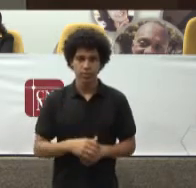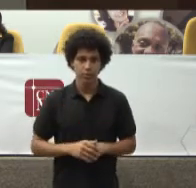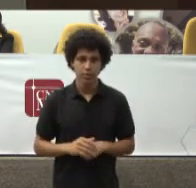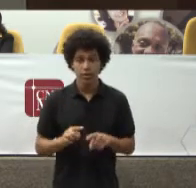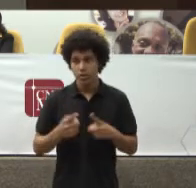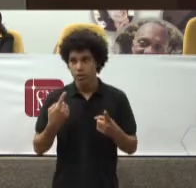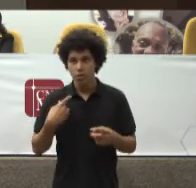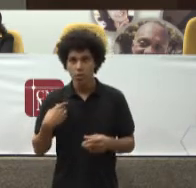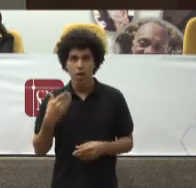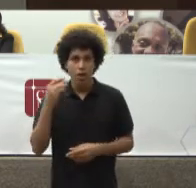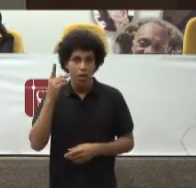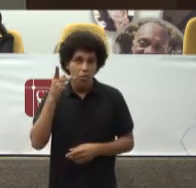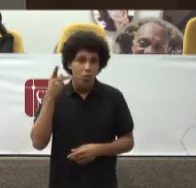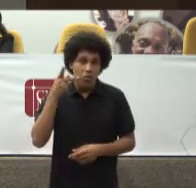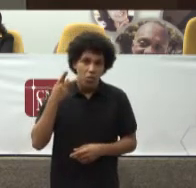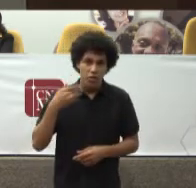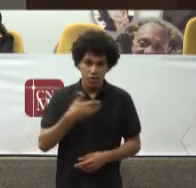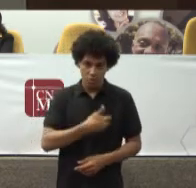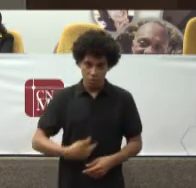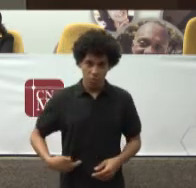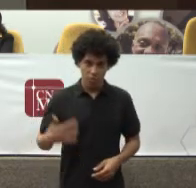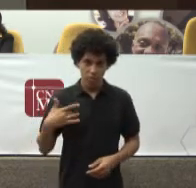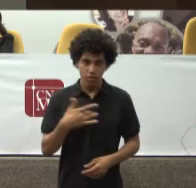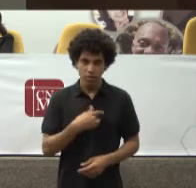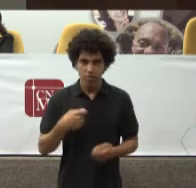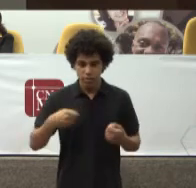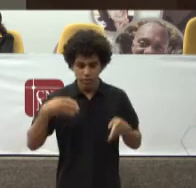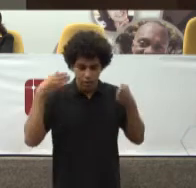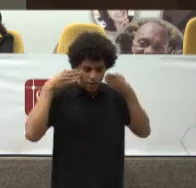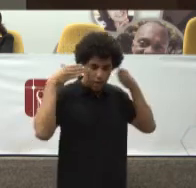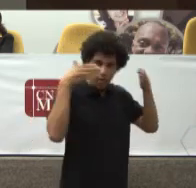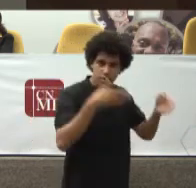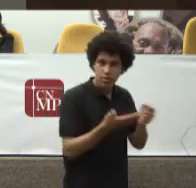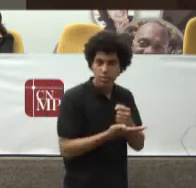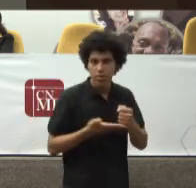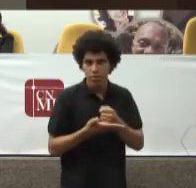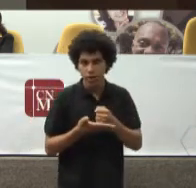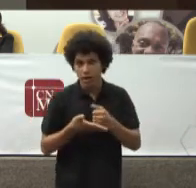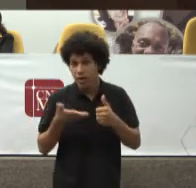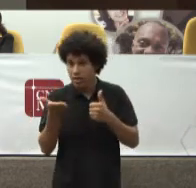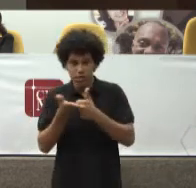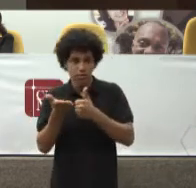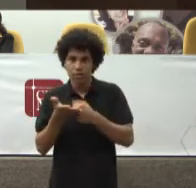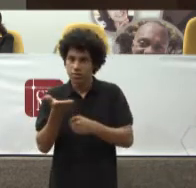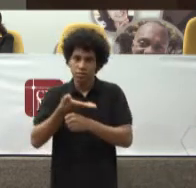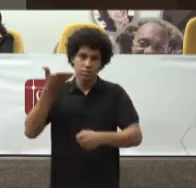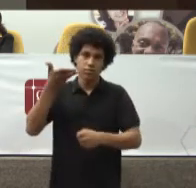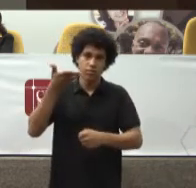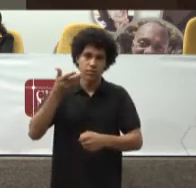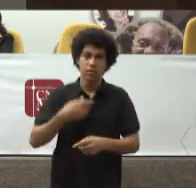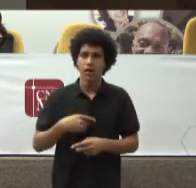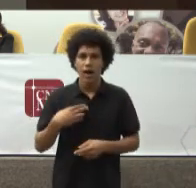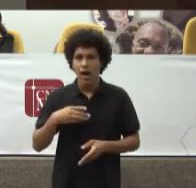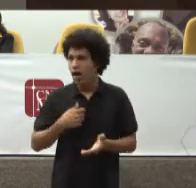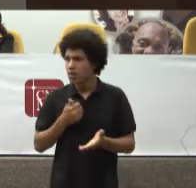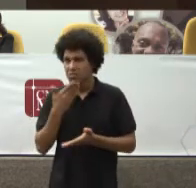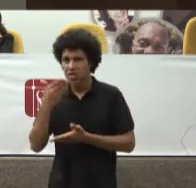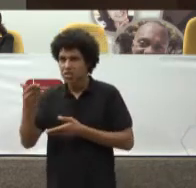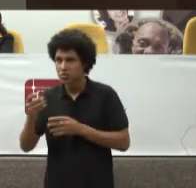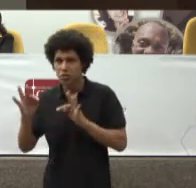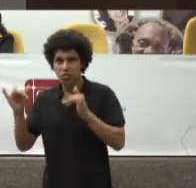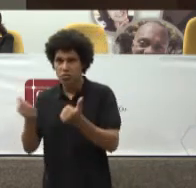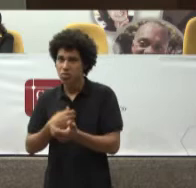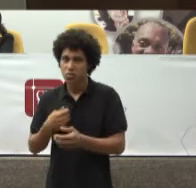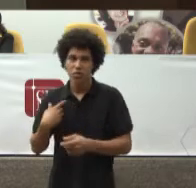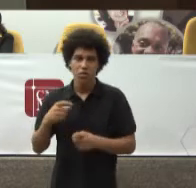pública De saúde Deve organizar Atenção primária Nível secundário Nível terciário Atendimento hospitalar Atendimento ambulatorial